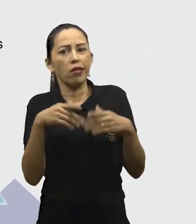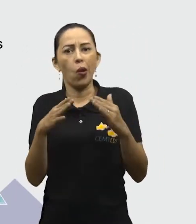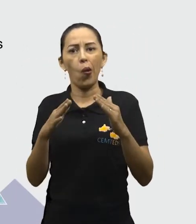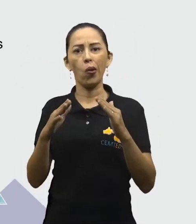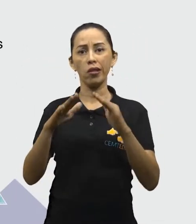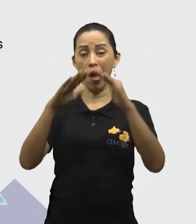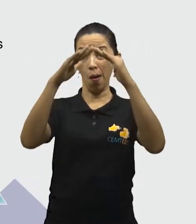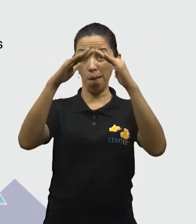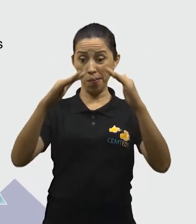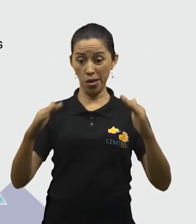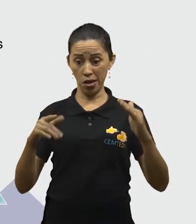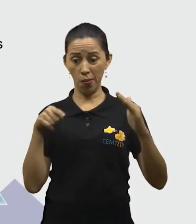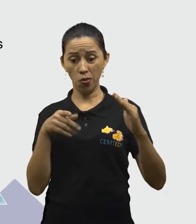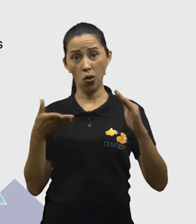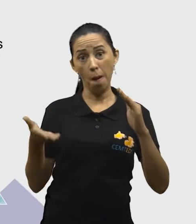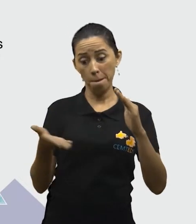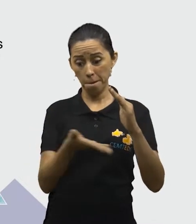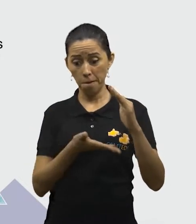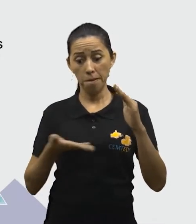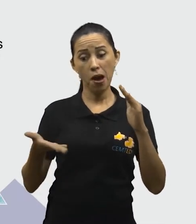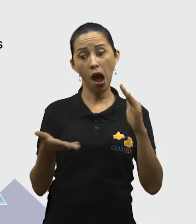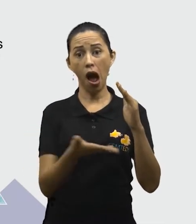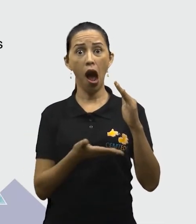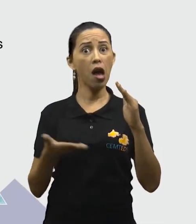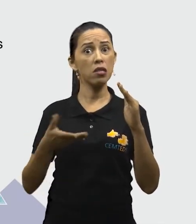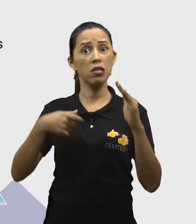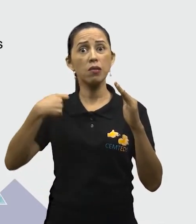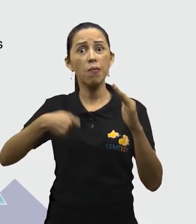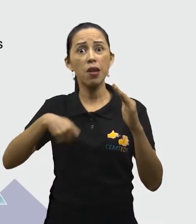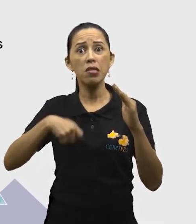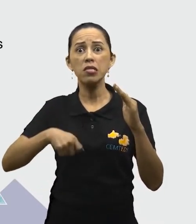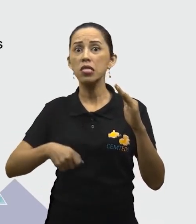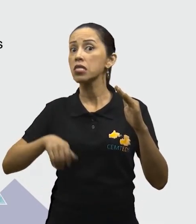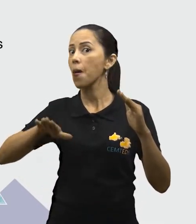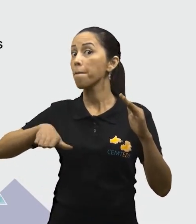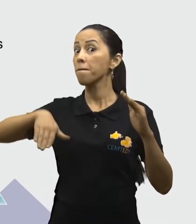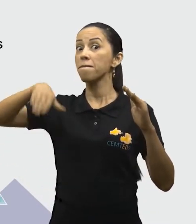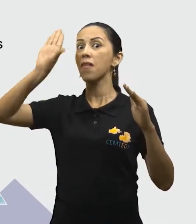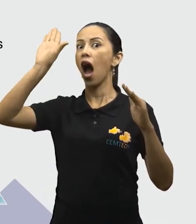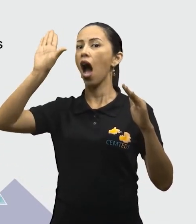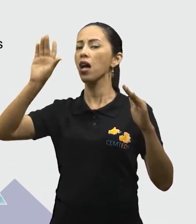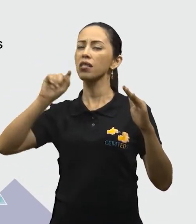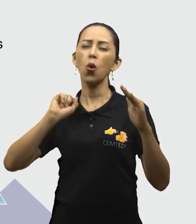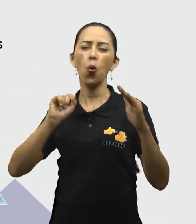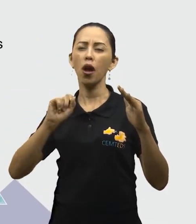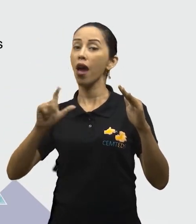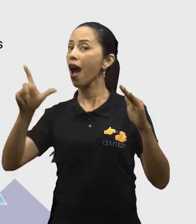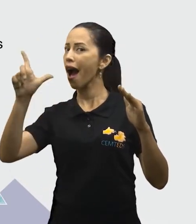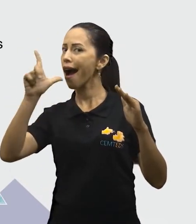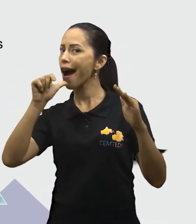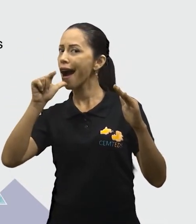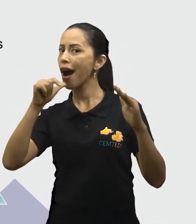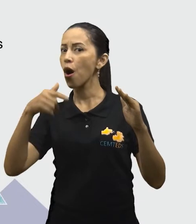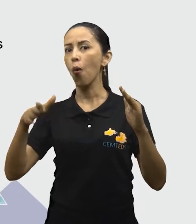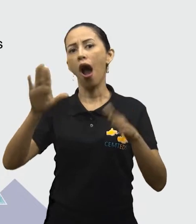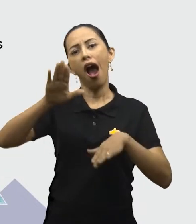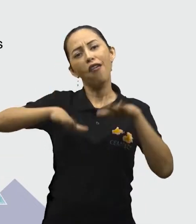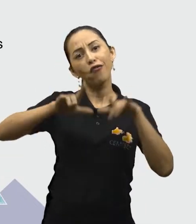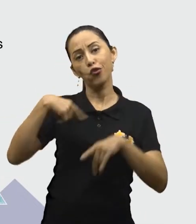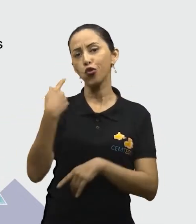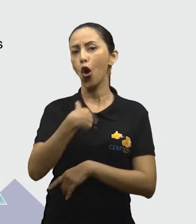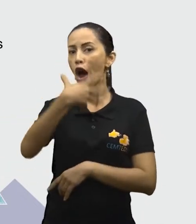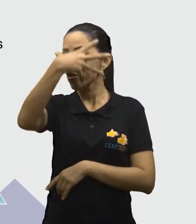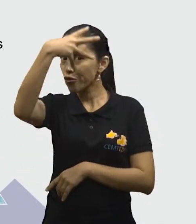mais, em maior quantidade, que é a água. A gente esquece de beber água durante o dia, mas a água é muito